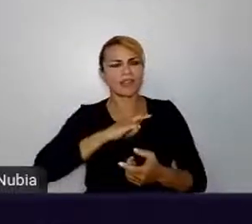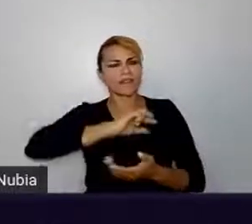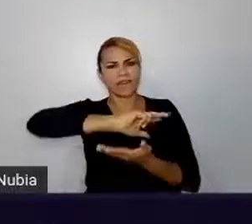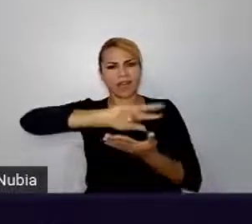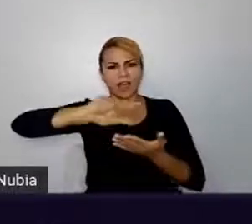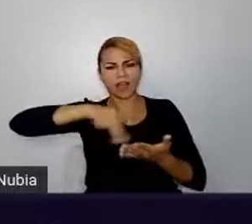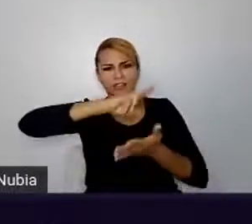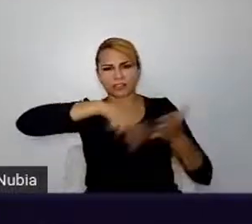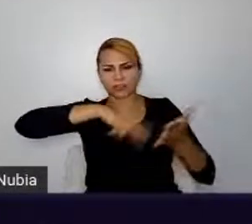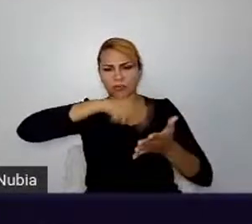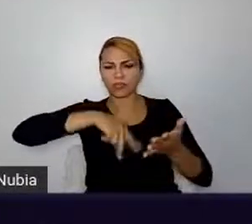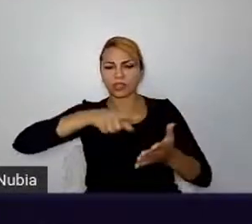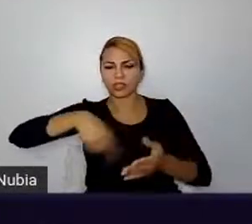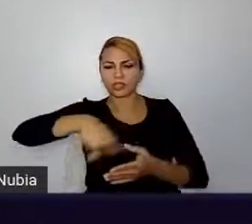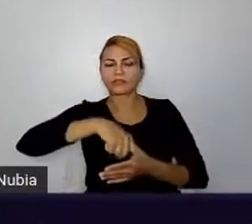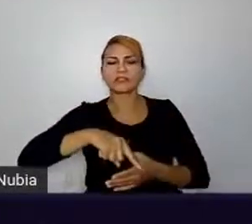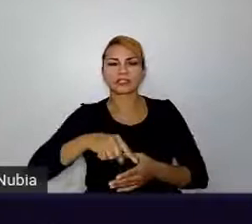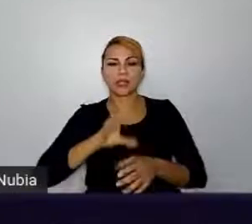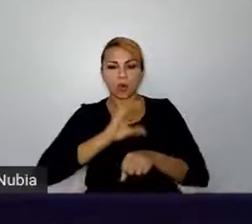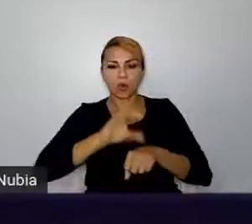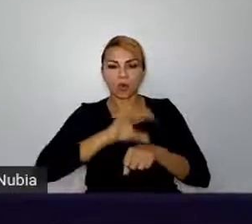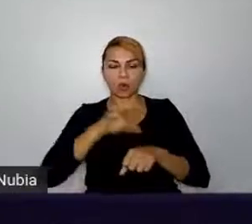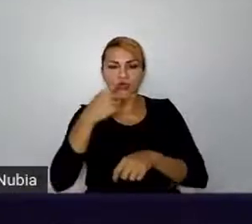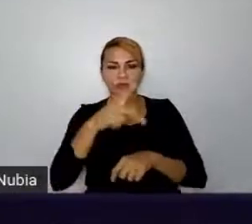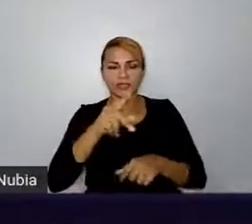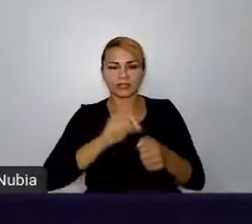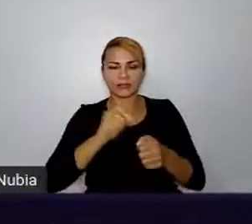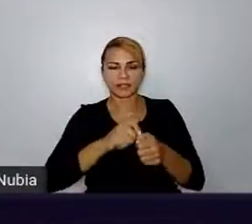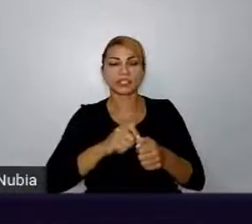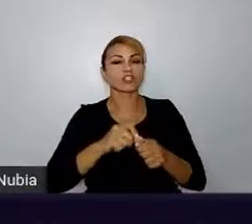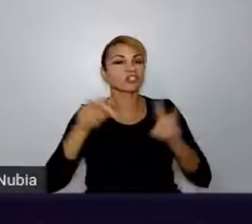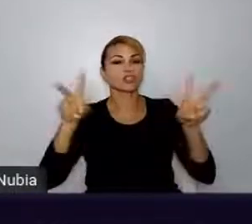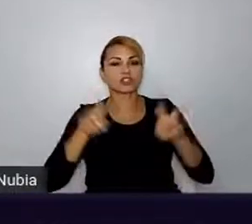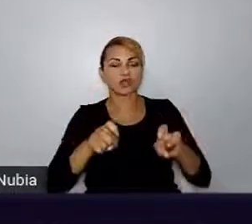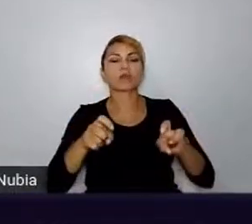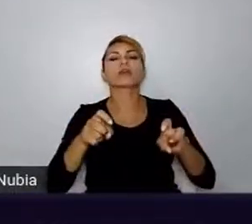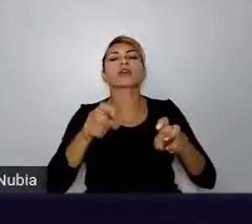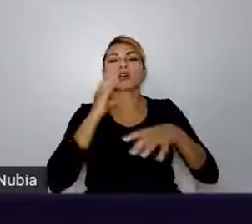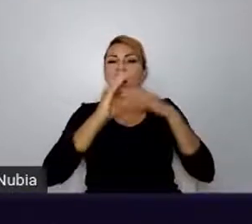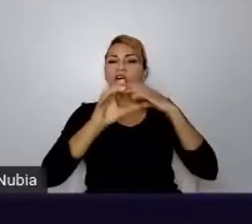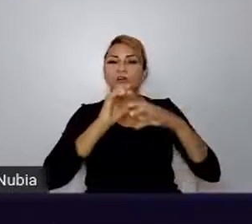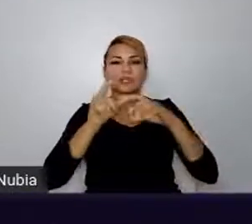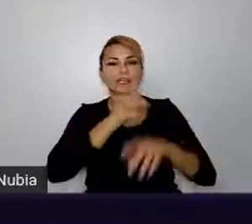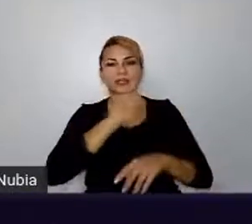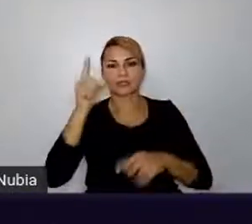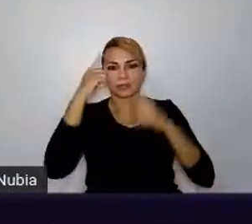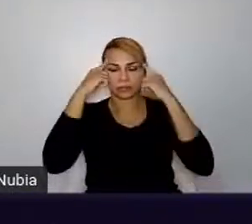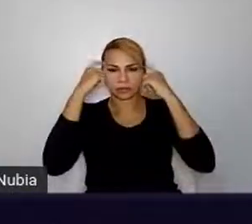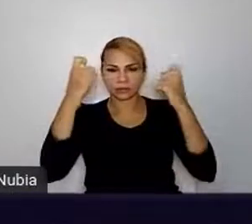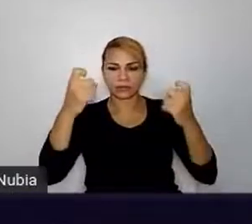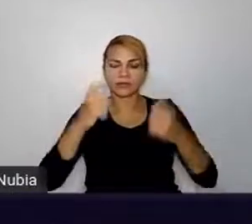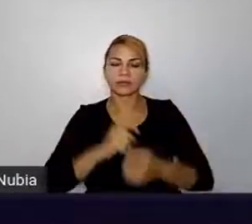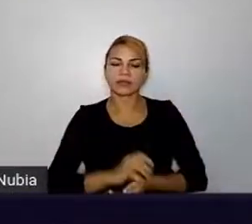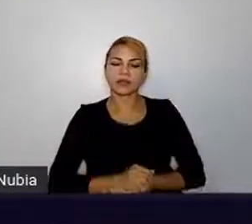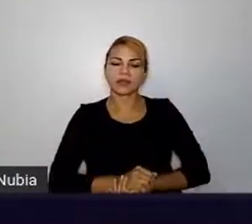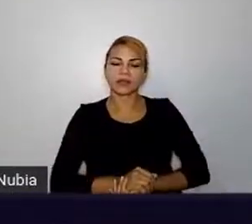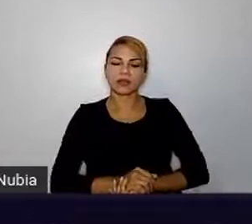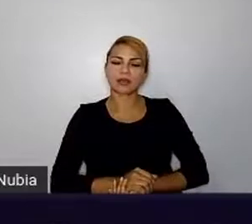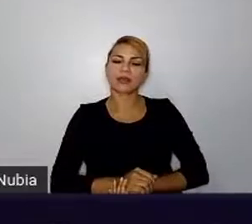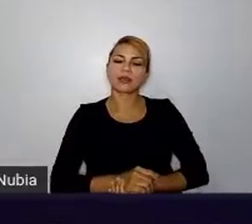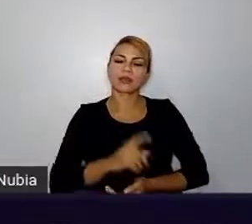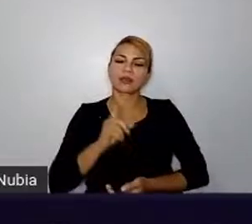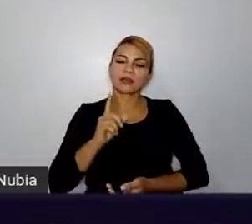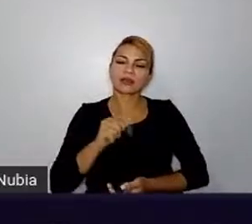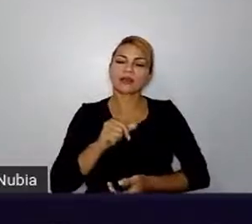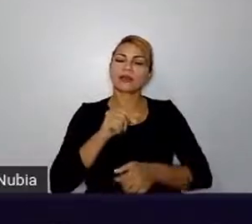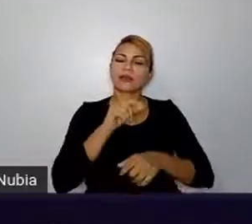você fez de comunicação não violenta, que também são processos que é a longo prazo, né? Você também está fazendo curso da hora lendo, tipo,